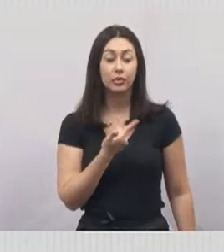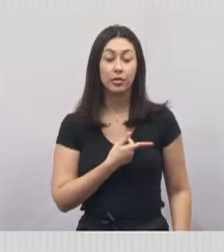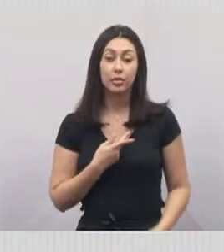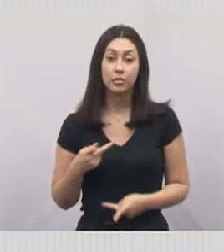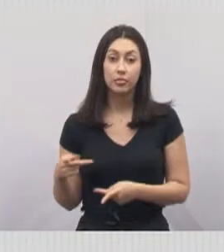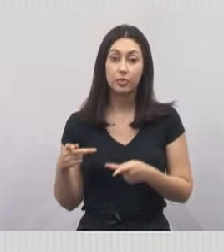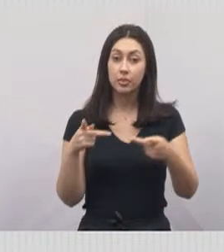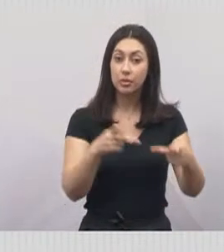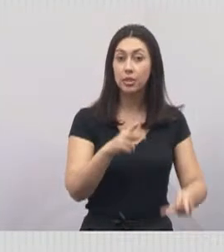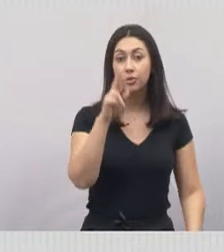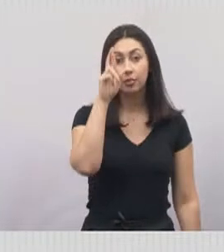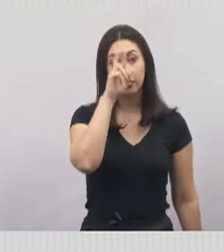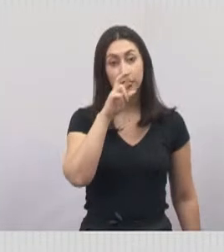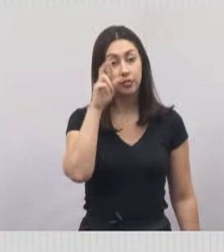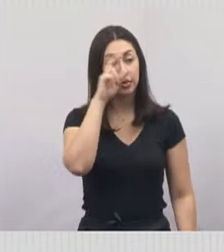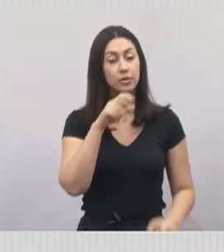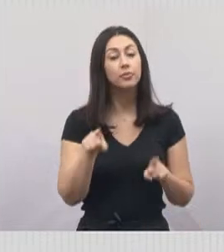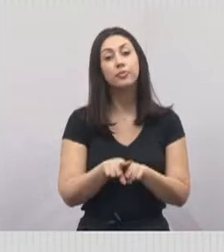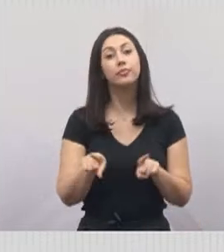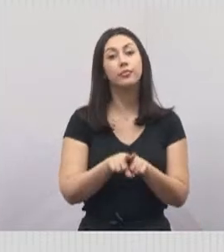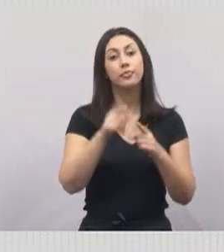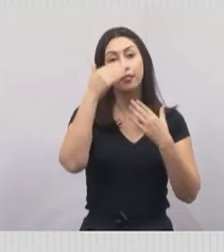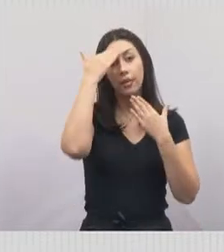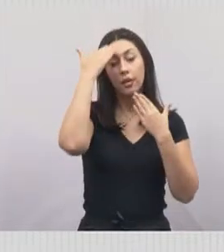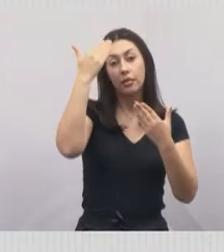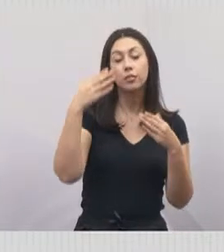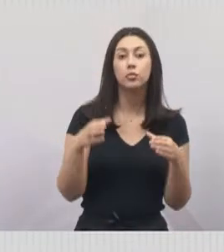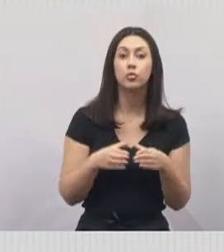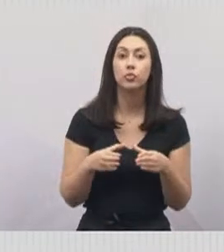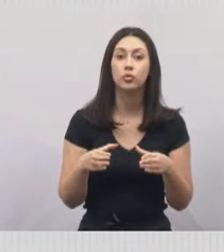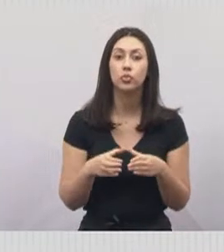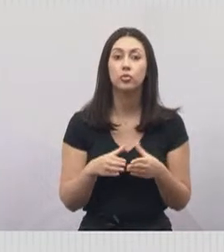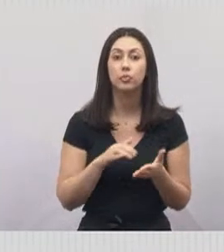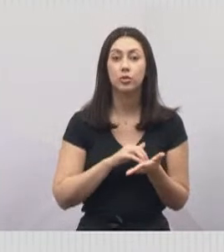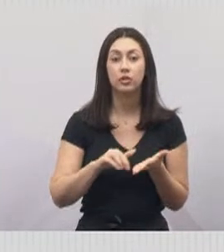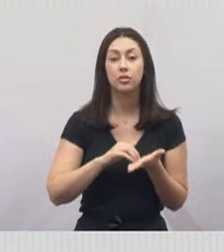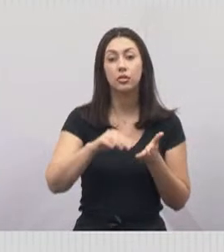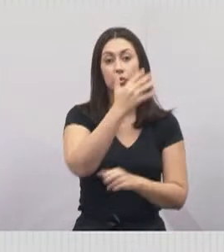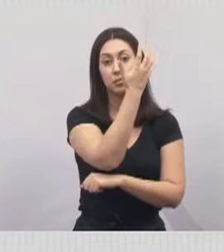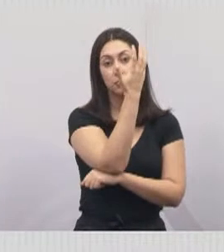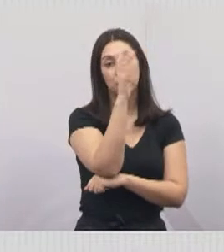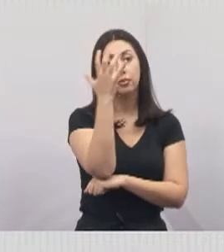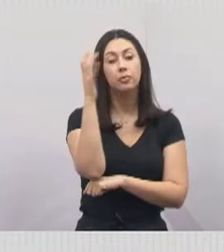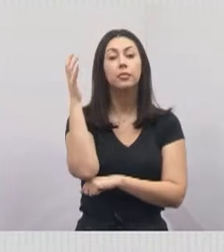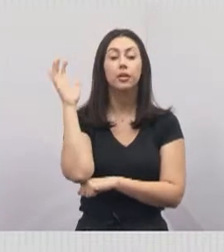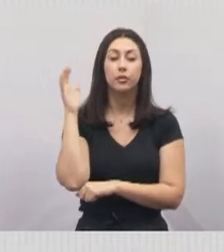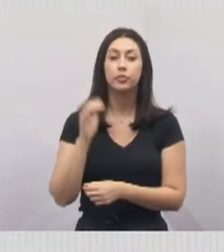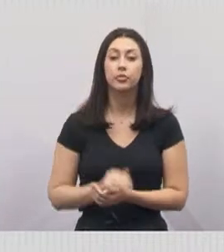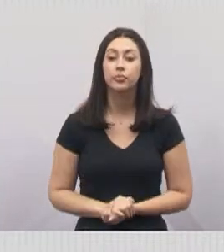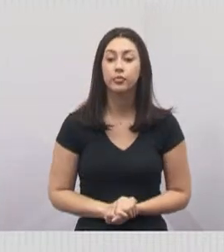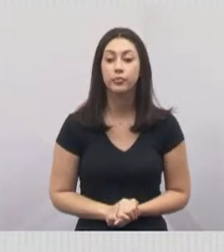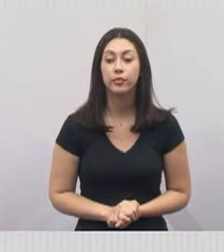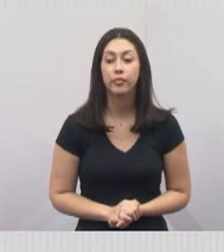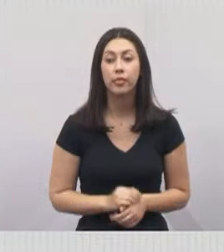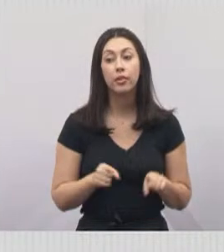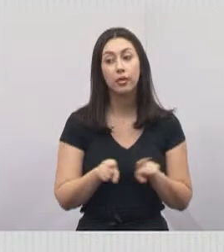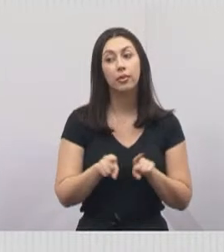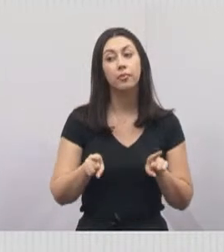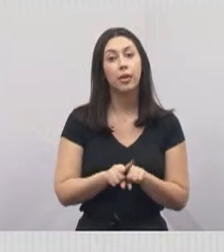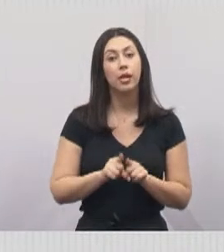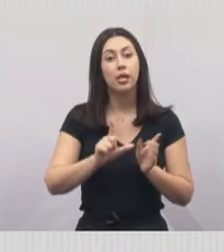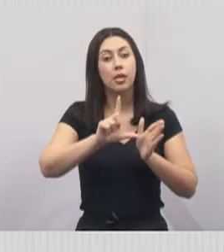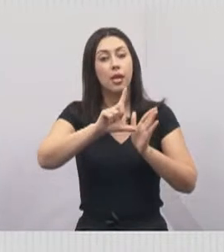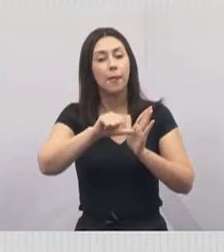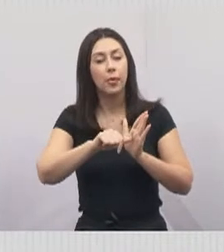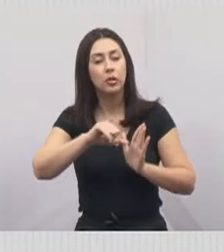verificando e agradecemos toda a equipe do meio ambiente por esse trabalho. Lá do Veraneijal irá para o Irajá,